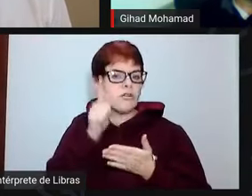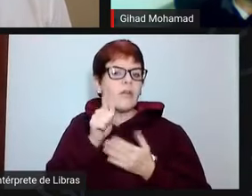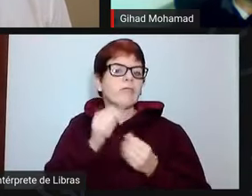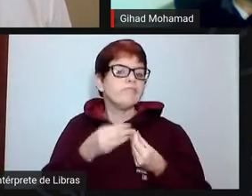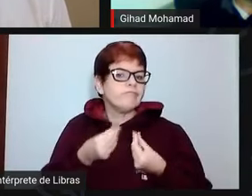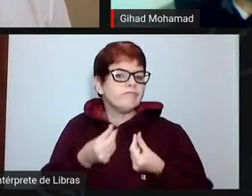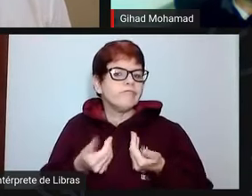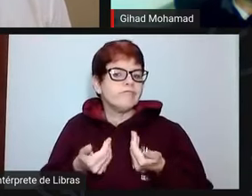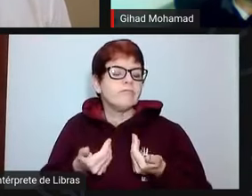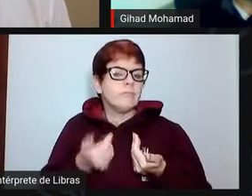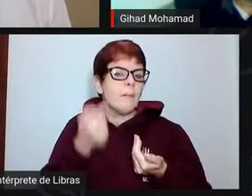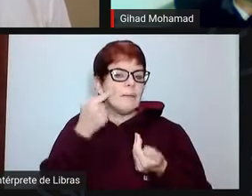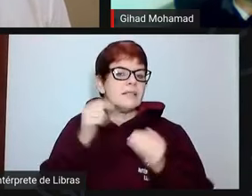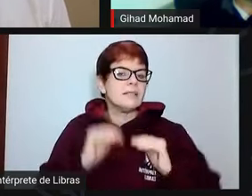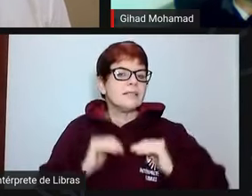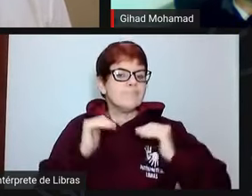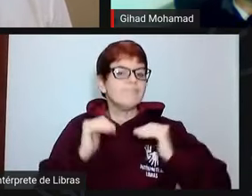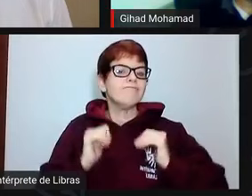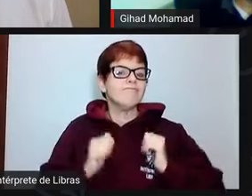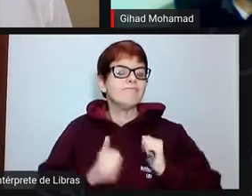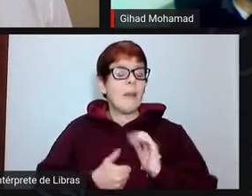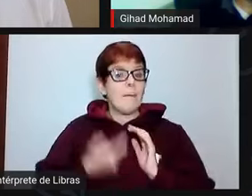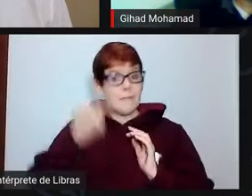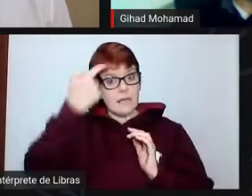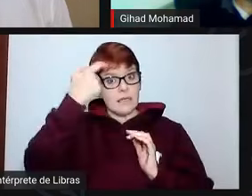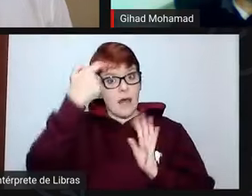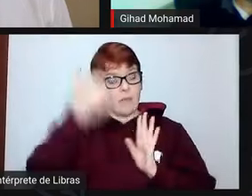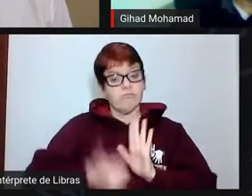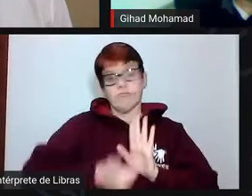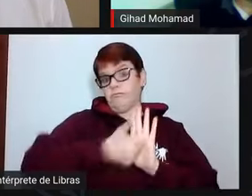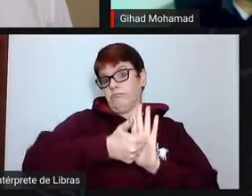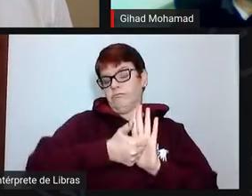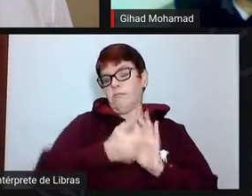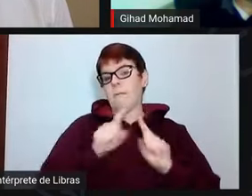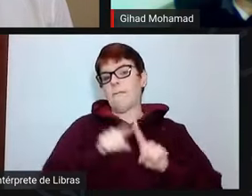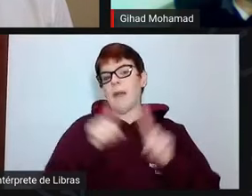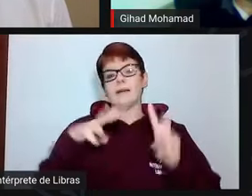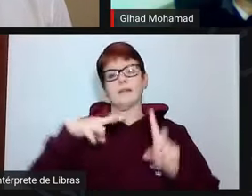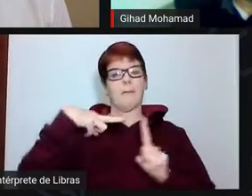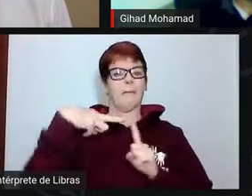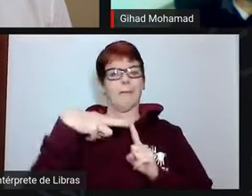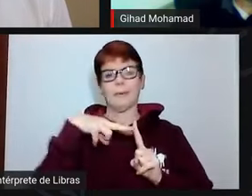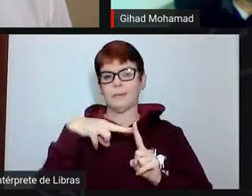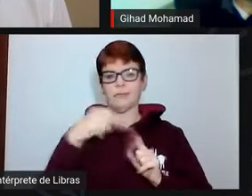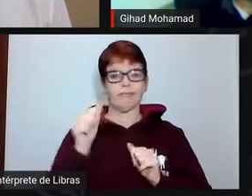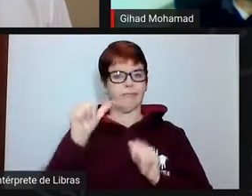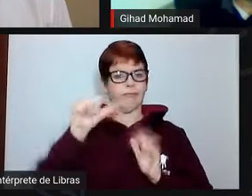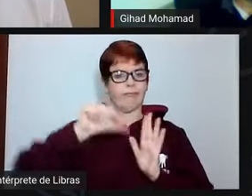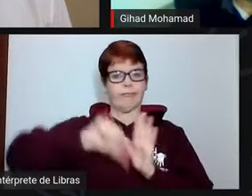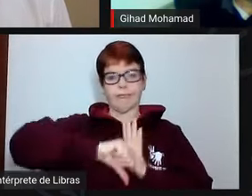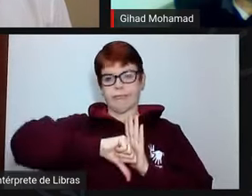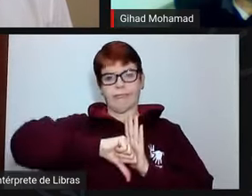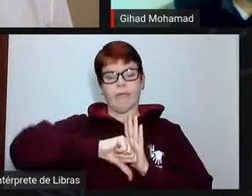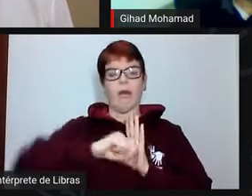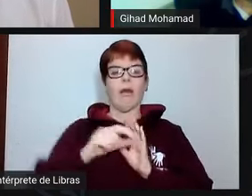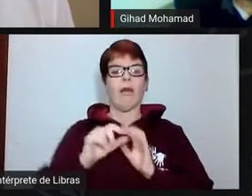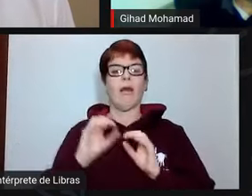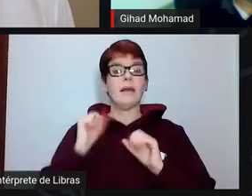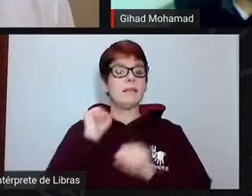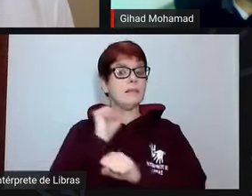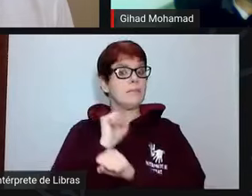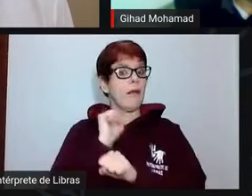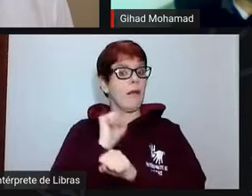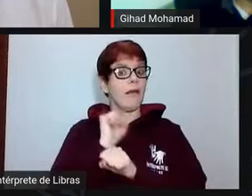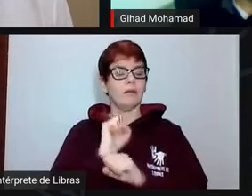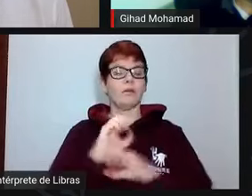temos que manter um nível de otimismo em relação a perspectiva ou a expectativa do Congresso Nacional reverter esse desastre